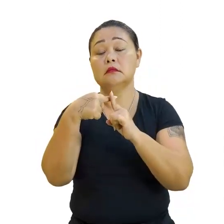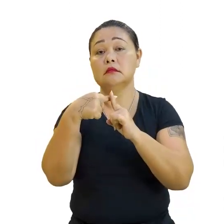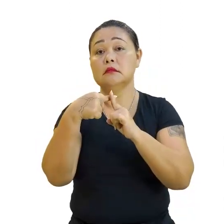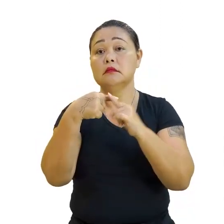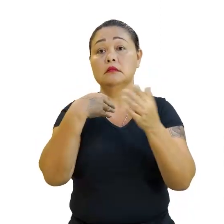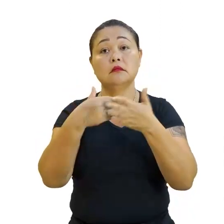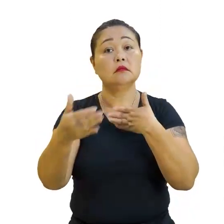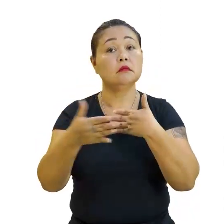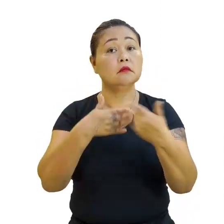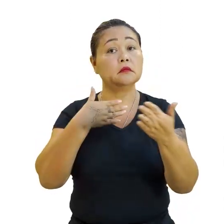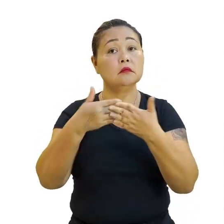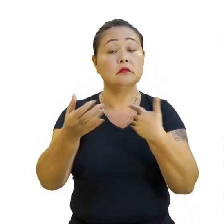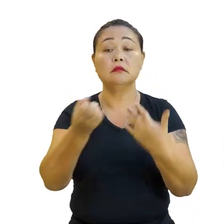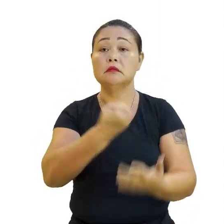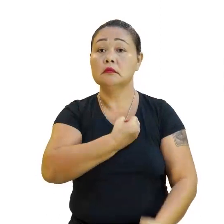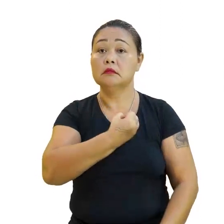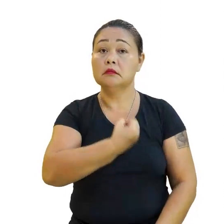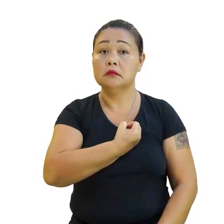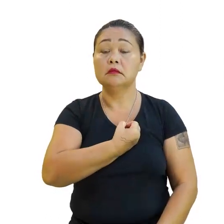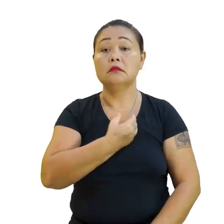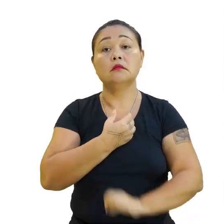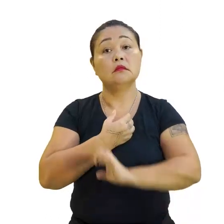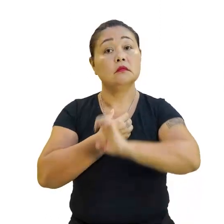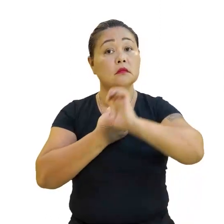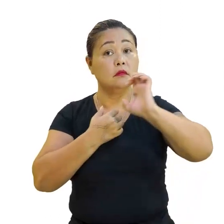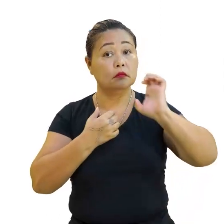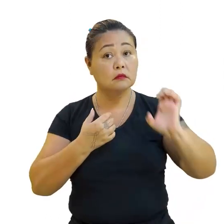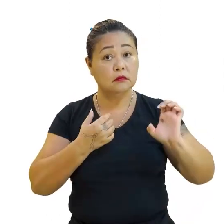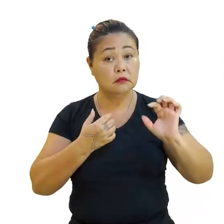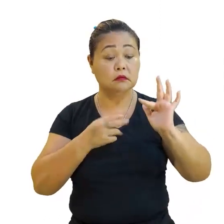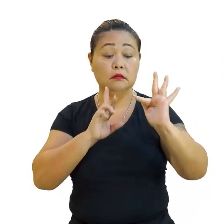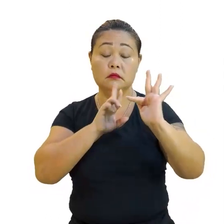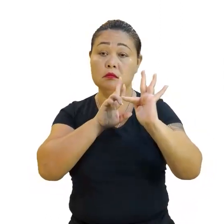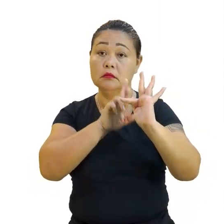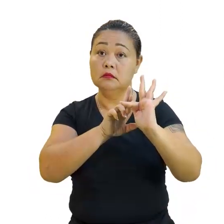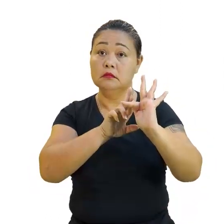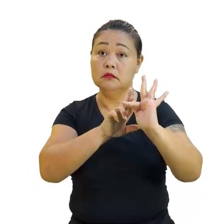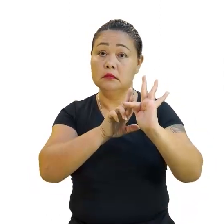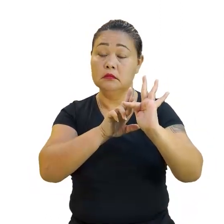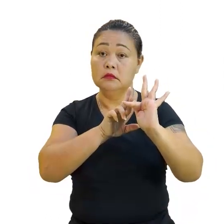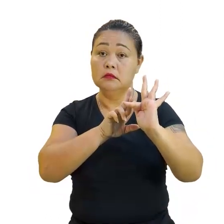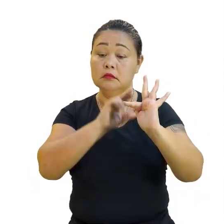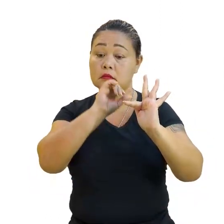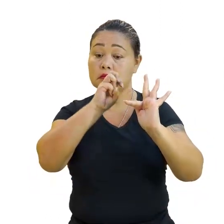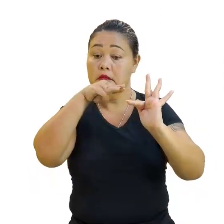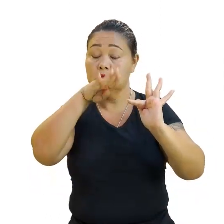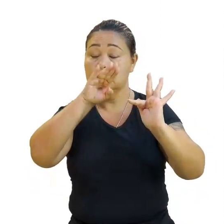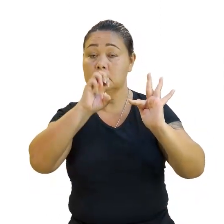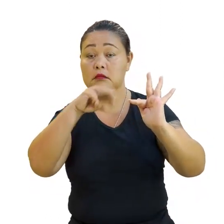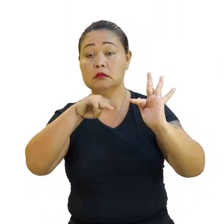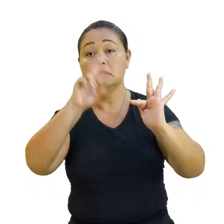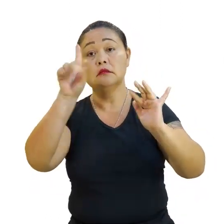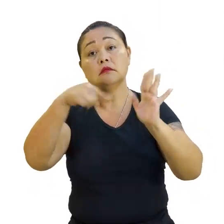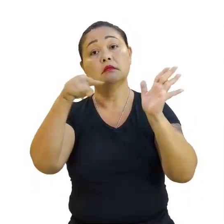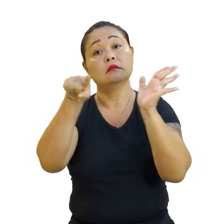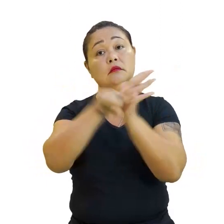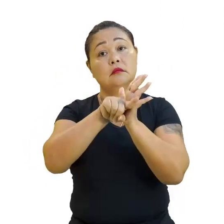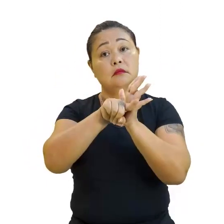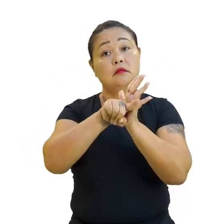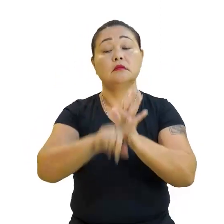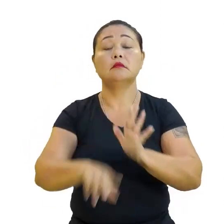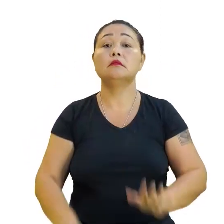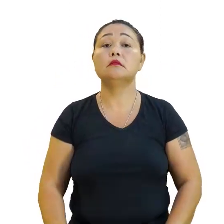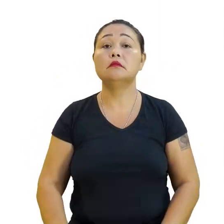Qualquer número que eu pegar à esquerda da raiz, a minha imagem vai ser negativa.